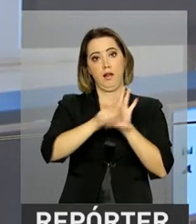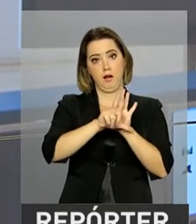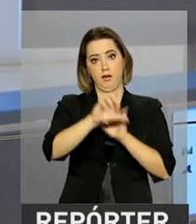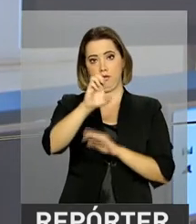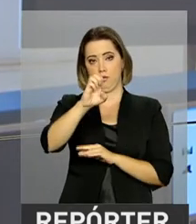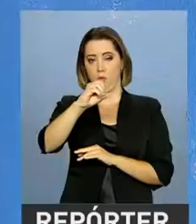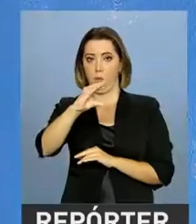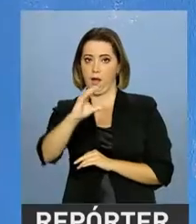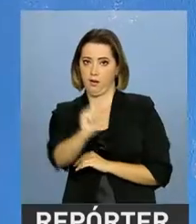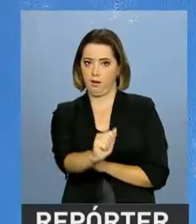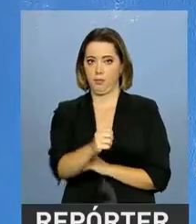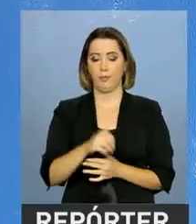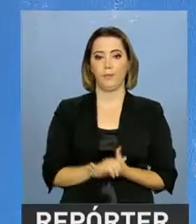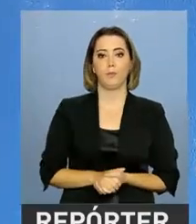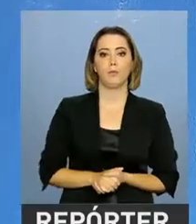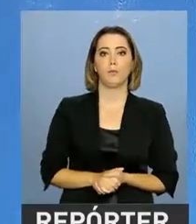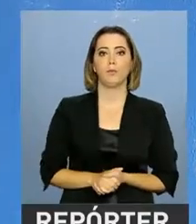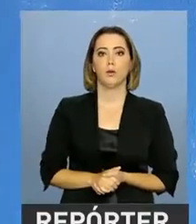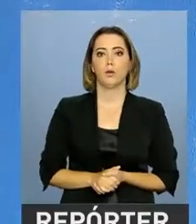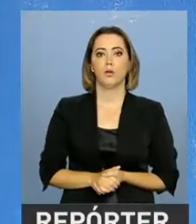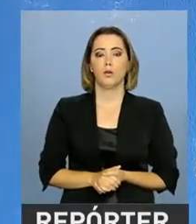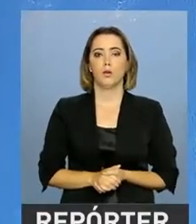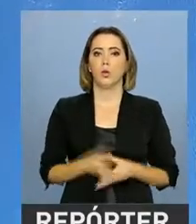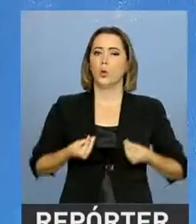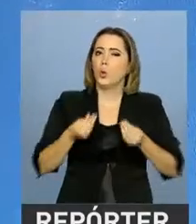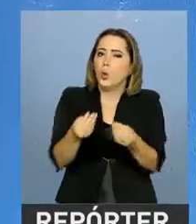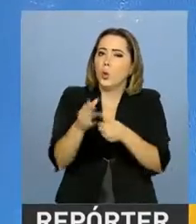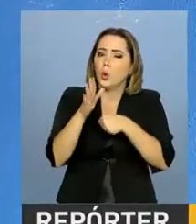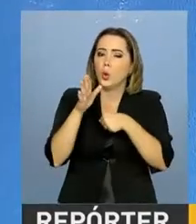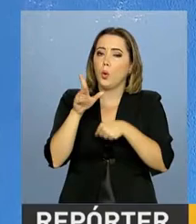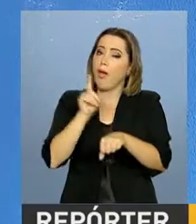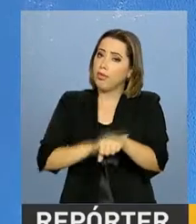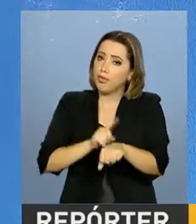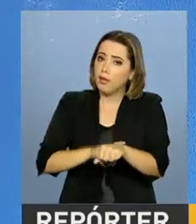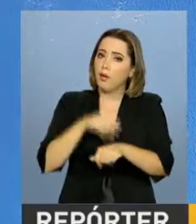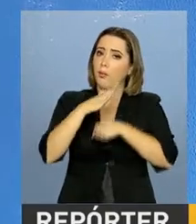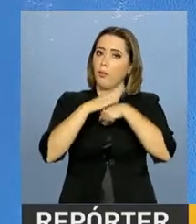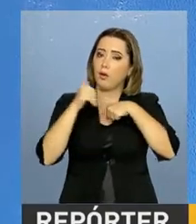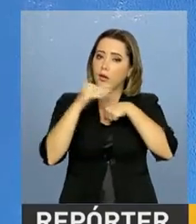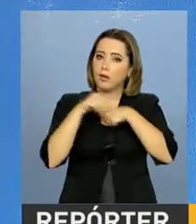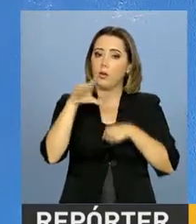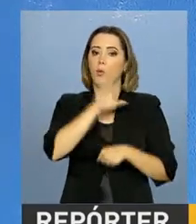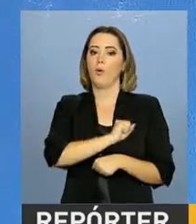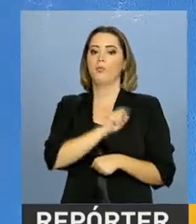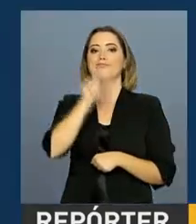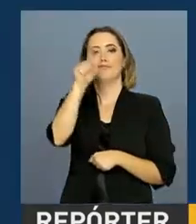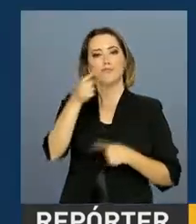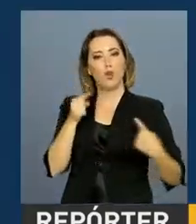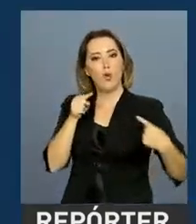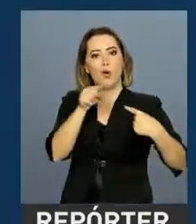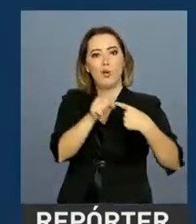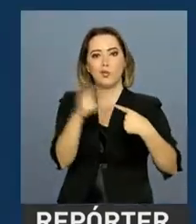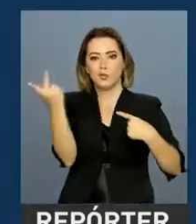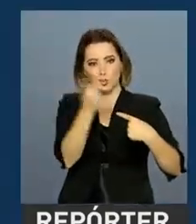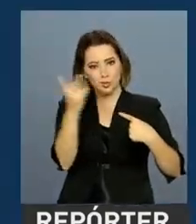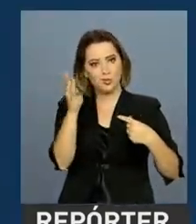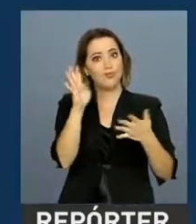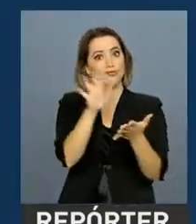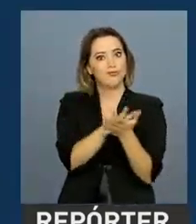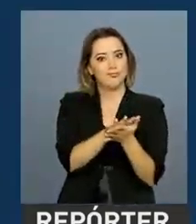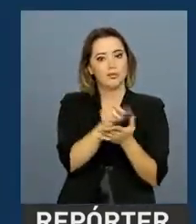Adolescente. Doar tempo, carinho e amor. Esse era o objetivo de Marina e o Elton quando